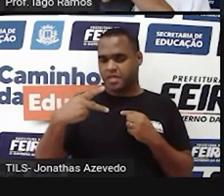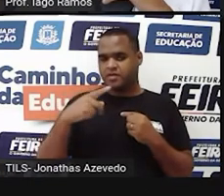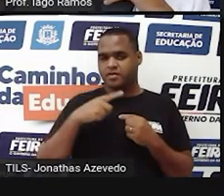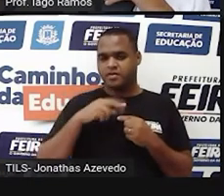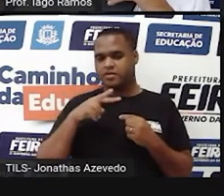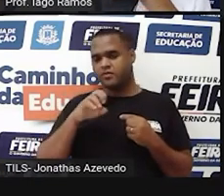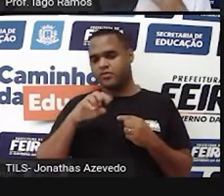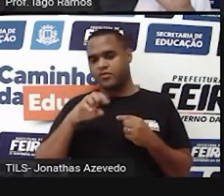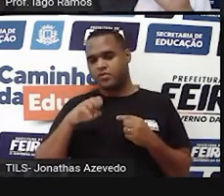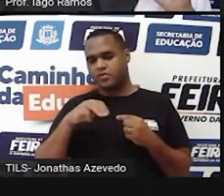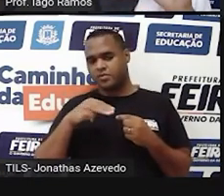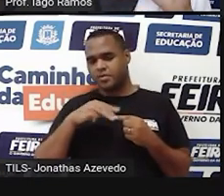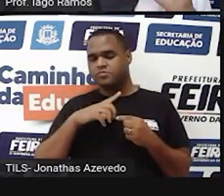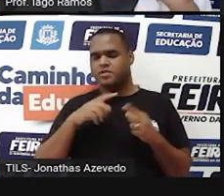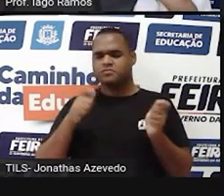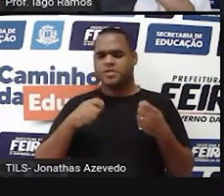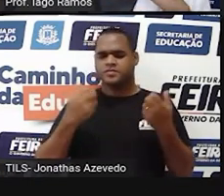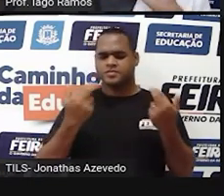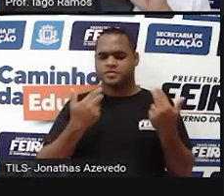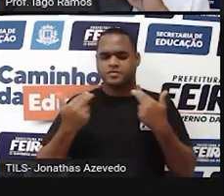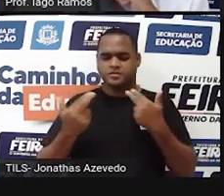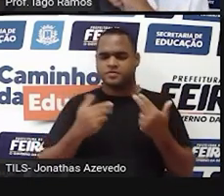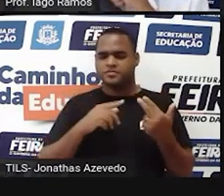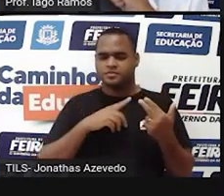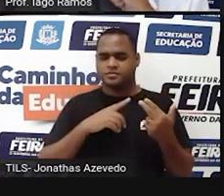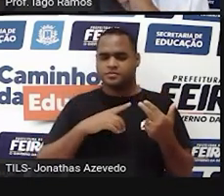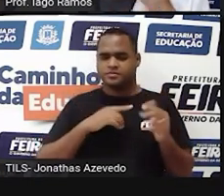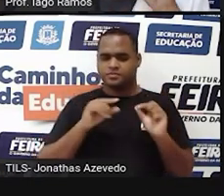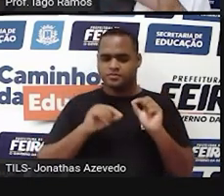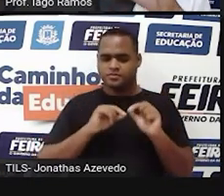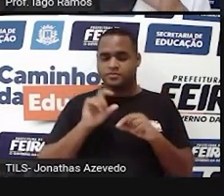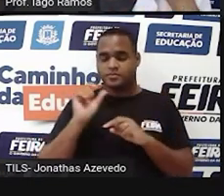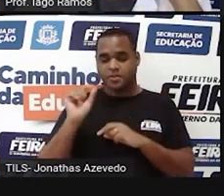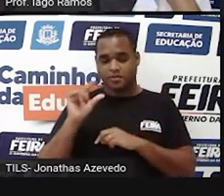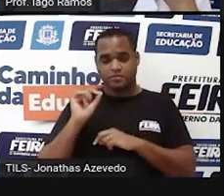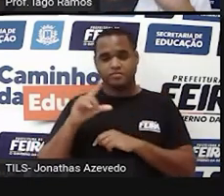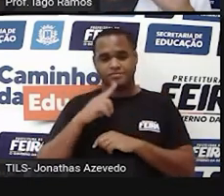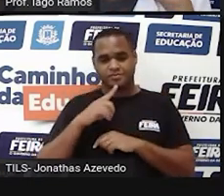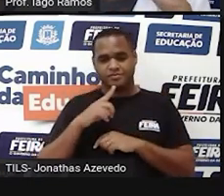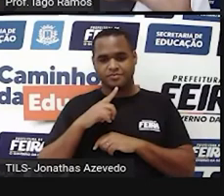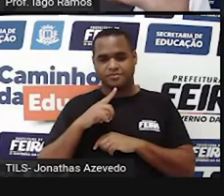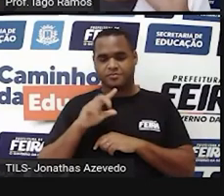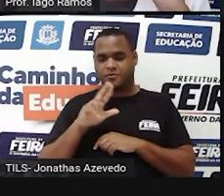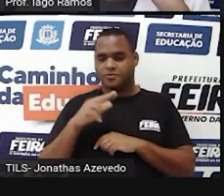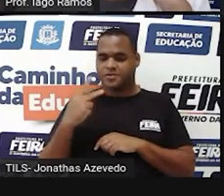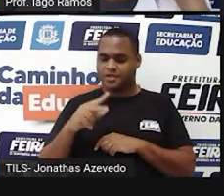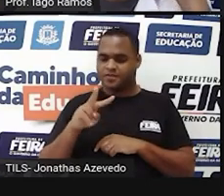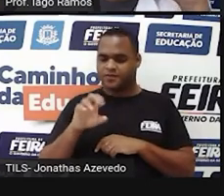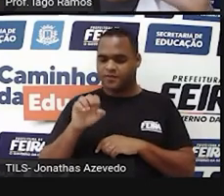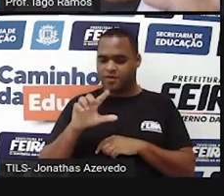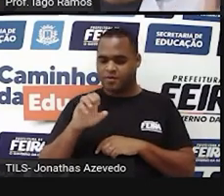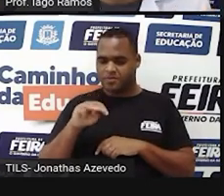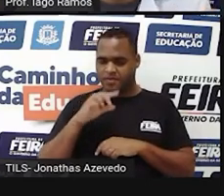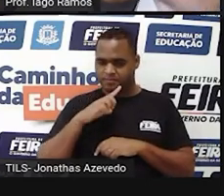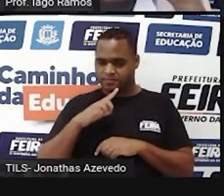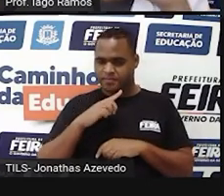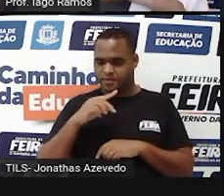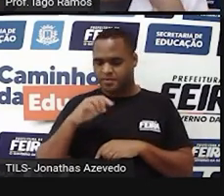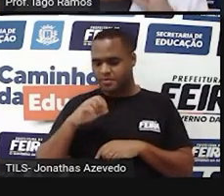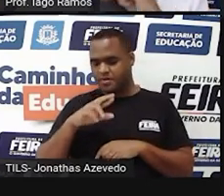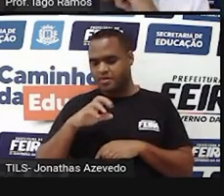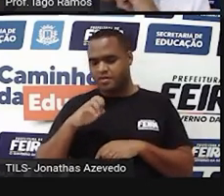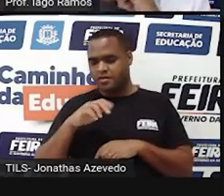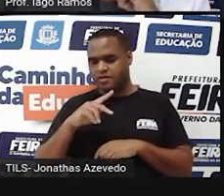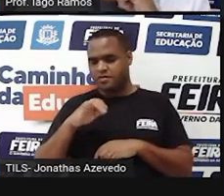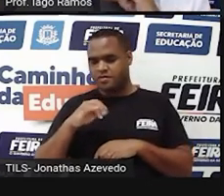o volume do paralelepípedo. Onde está isso? Onde está grifado de azul. Ele diz com o mesmo volume, o paralelepípedo